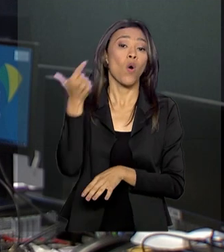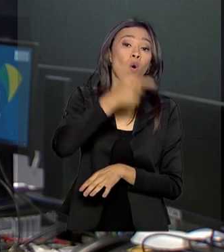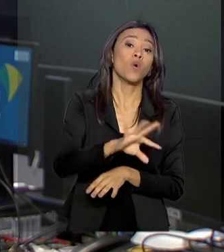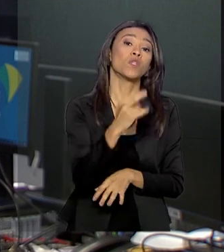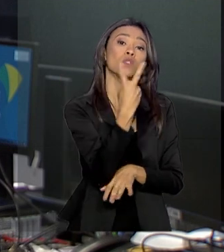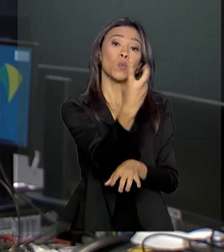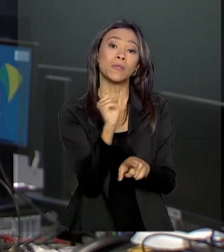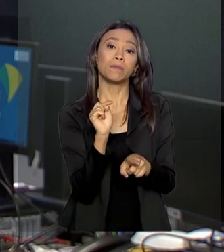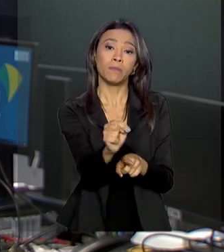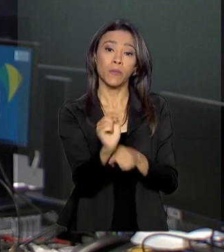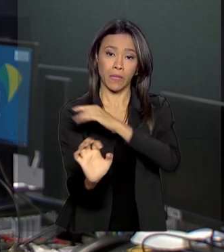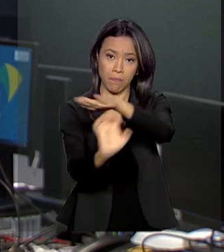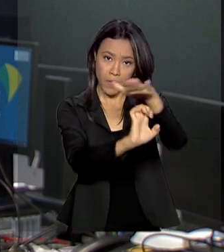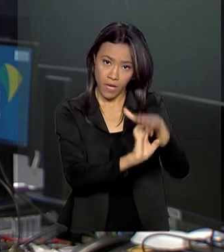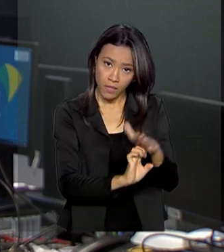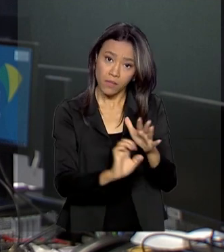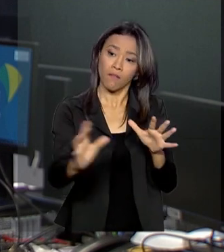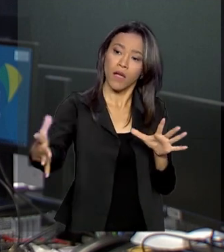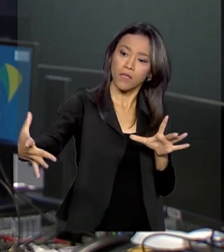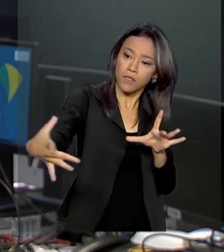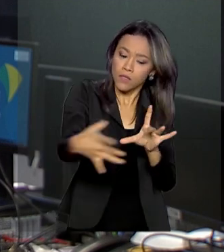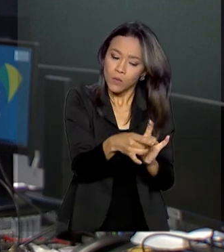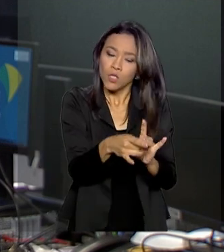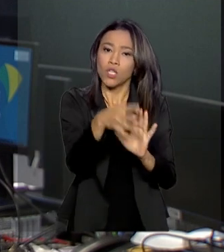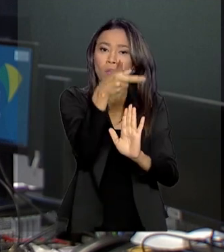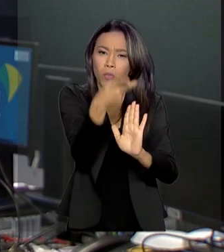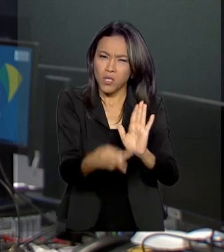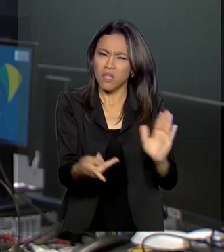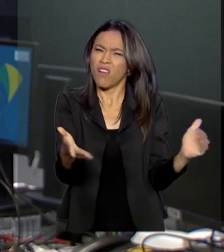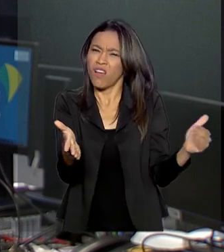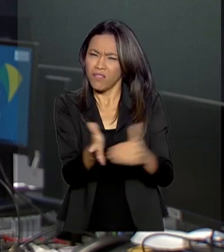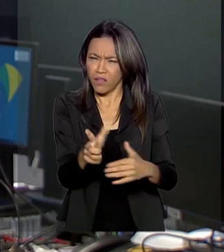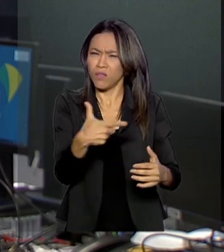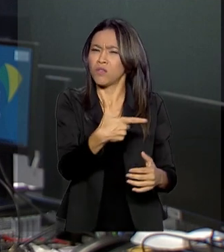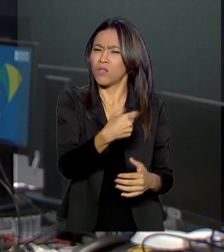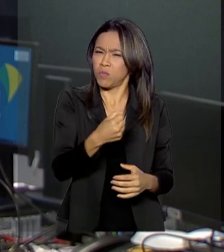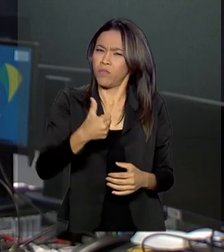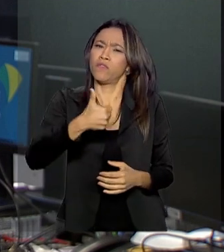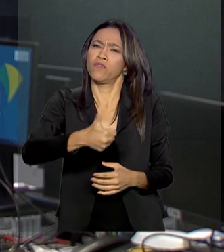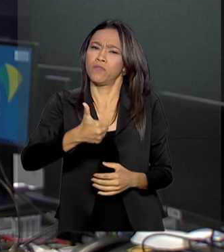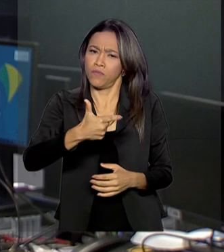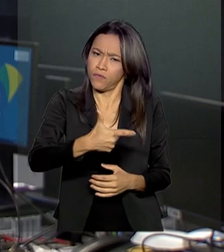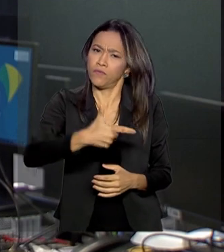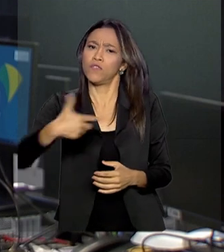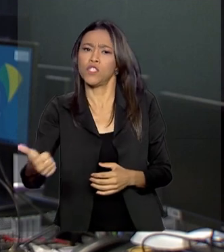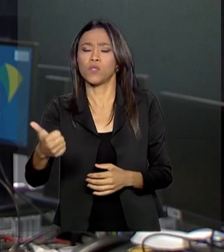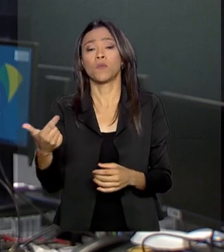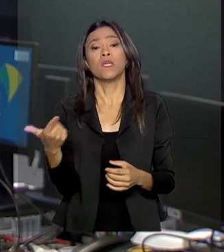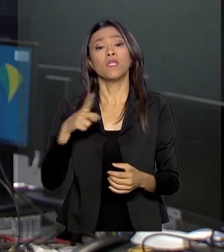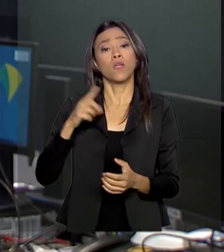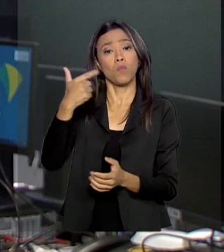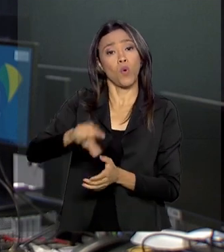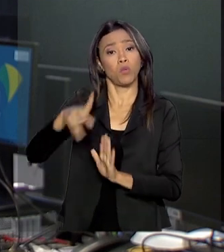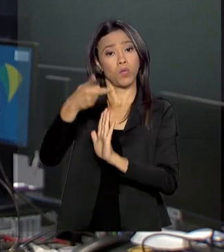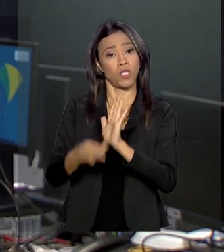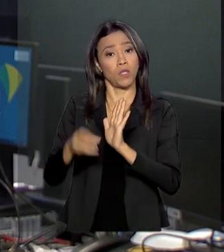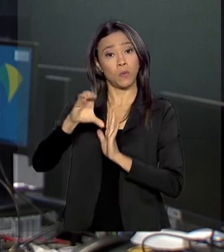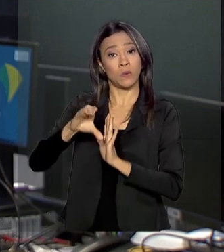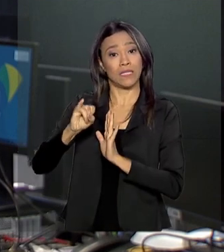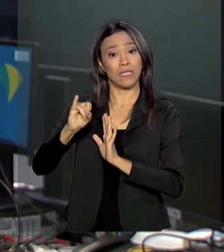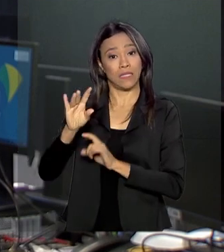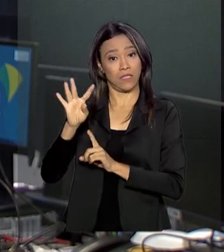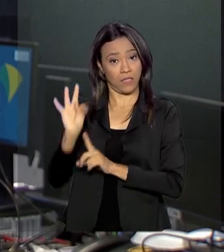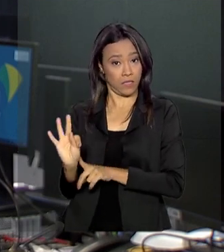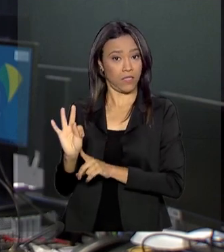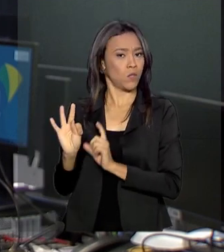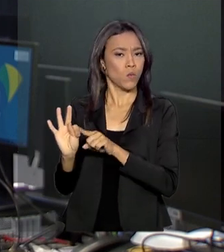se unirão ao projeto até 2021. E a iniciativa integra o projeto CIT, Centro Internacional de Tecnologia e Inovação,